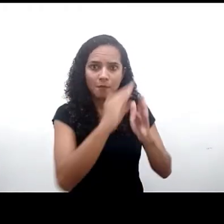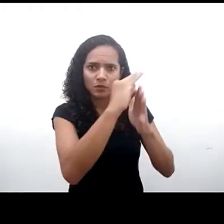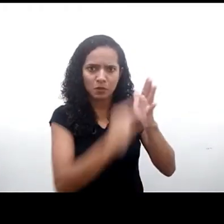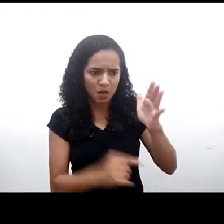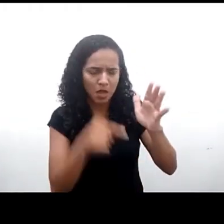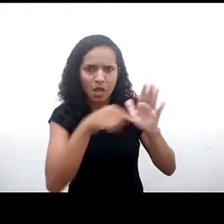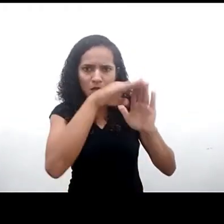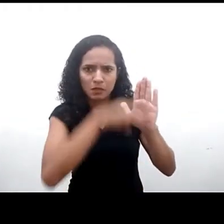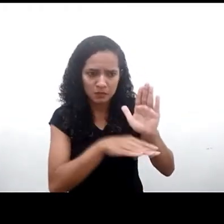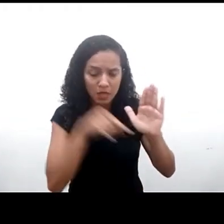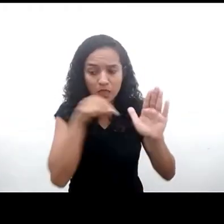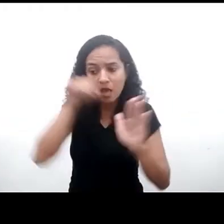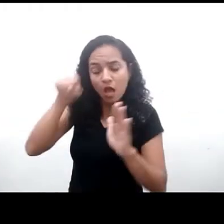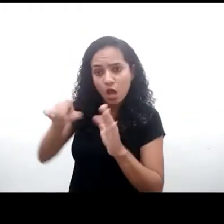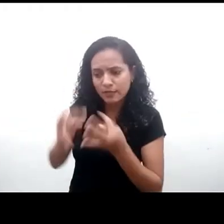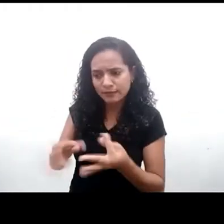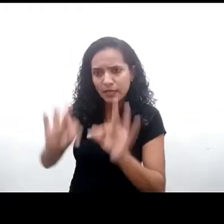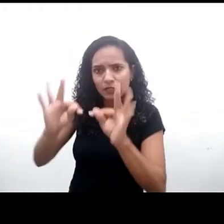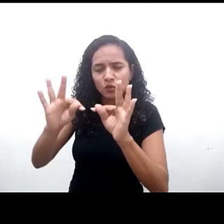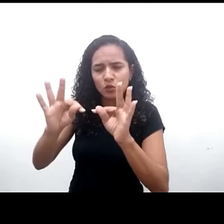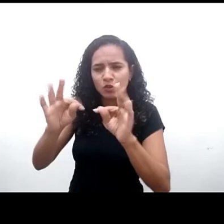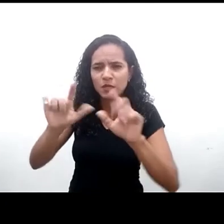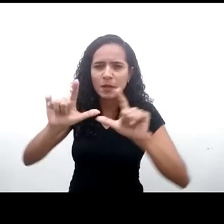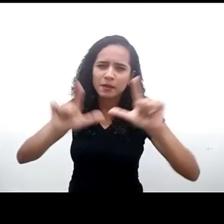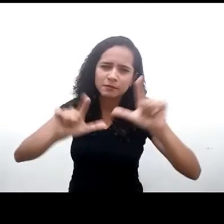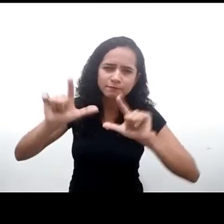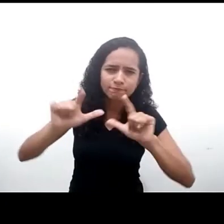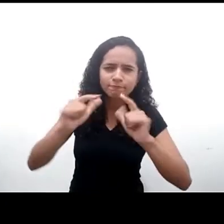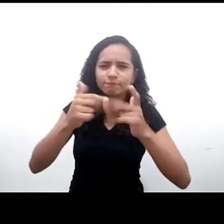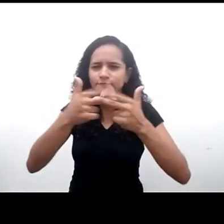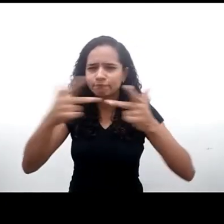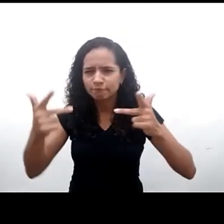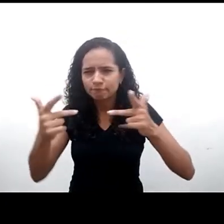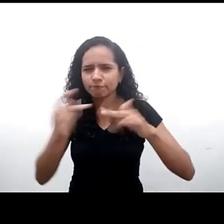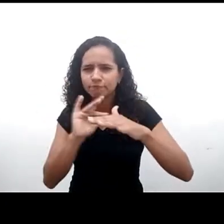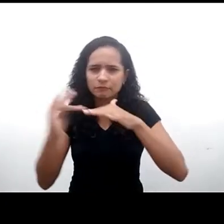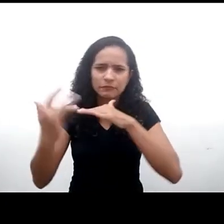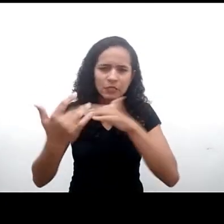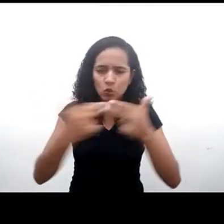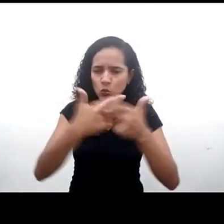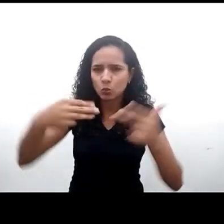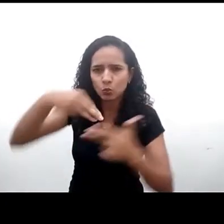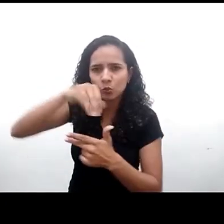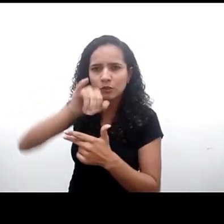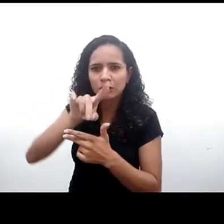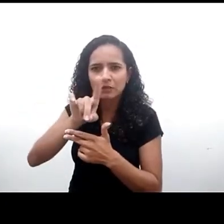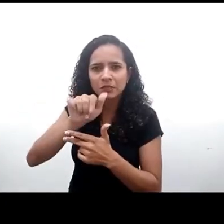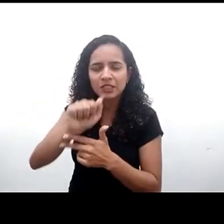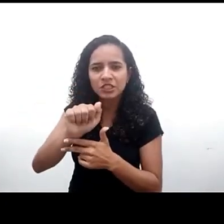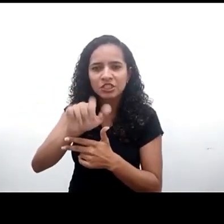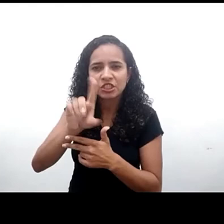meios digitais ou das mídias digitais e as mídias digitais adquiriram um